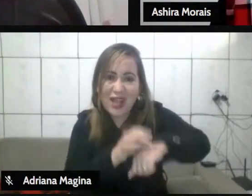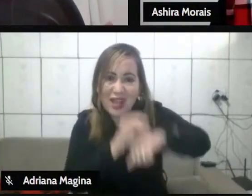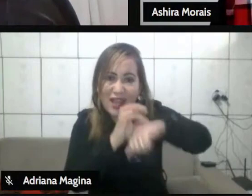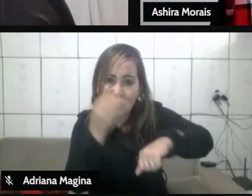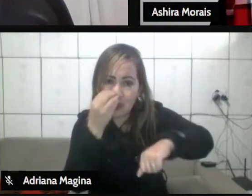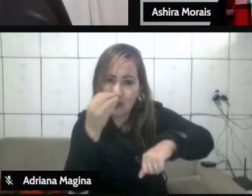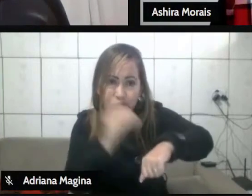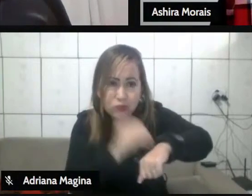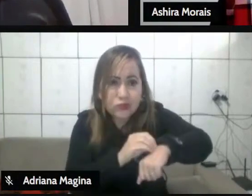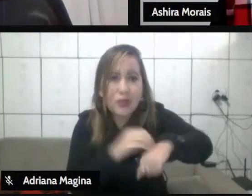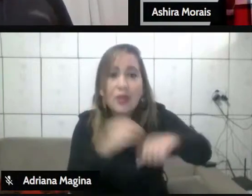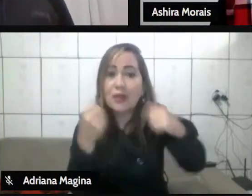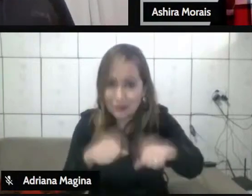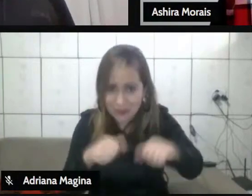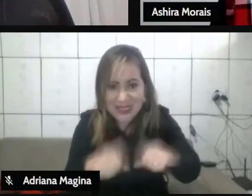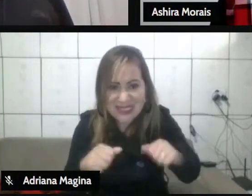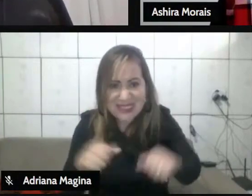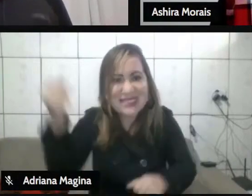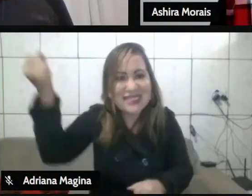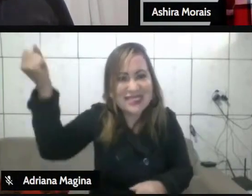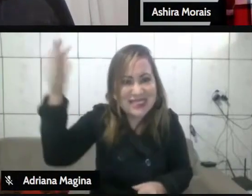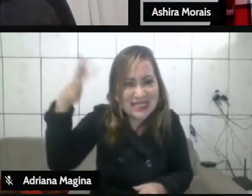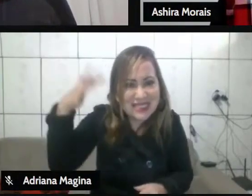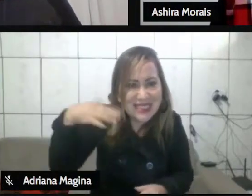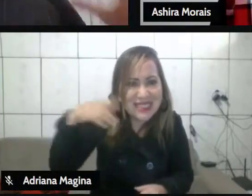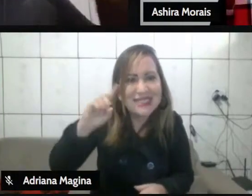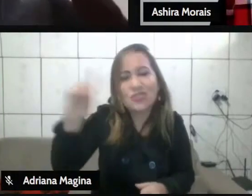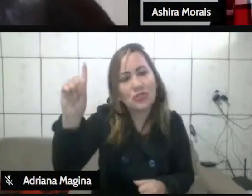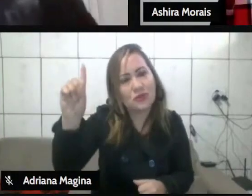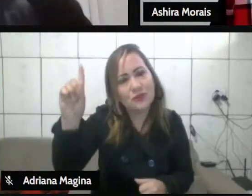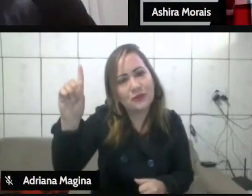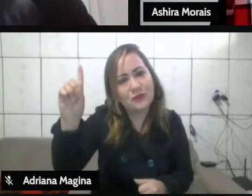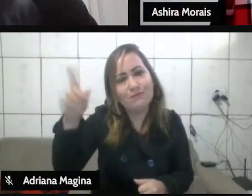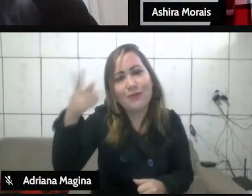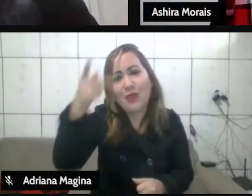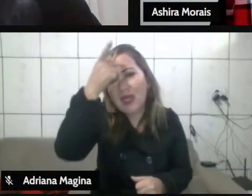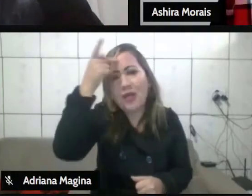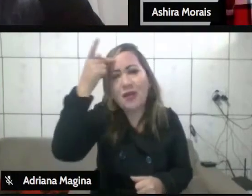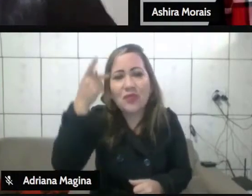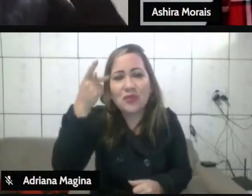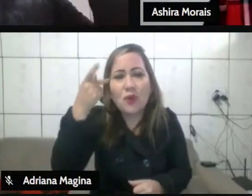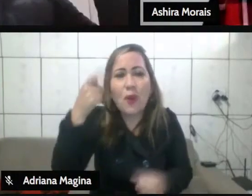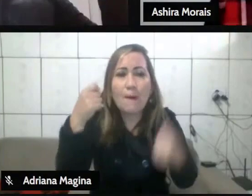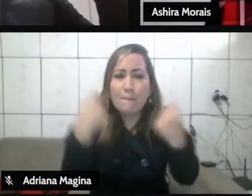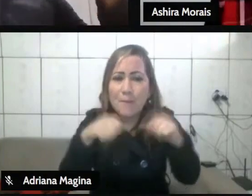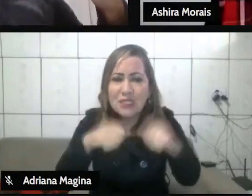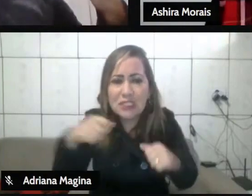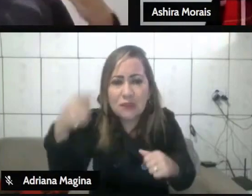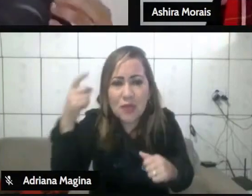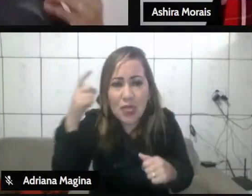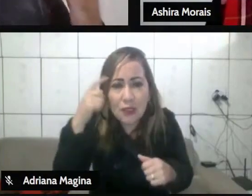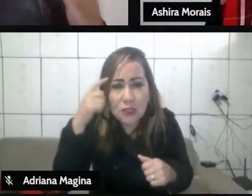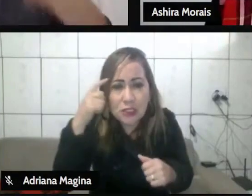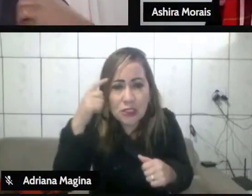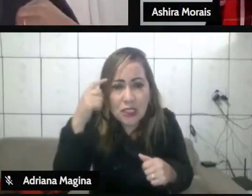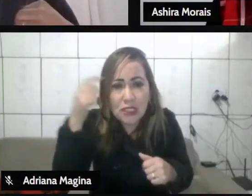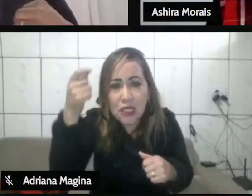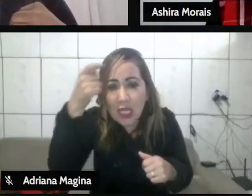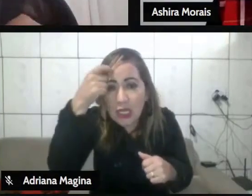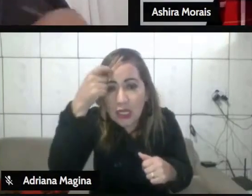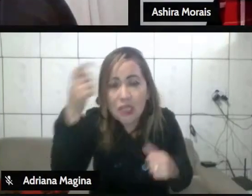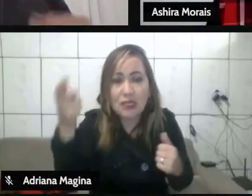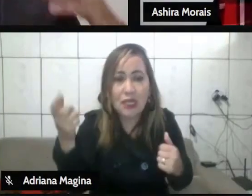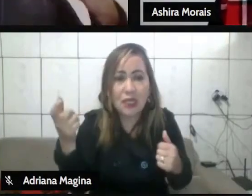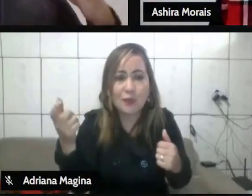parcialmente operante na vida dessa pessoa. Então, pessoa precisa compreender. Eu acho que a minha